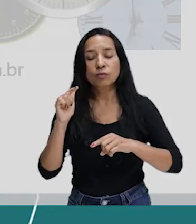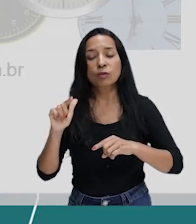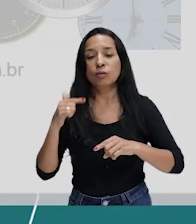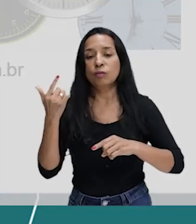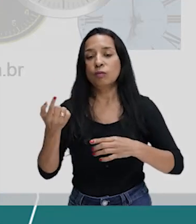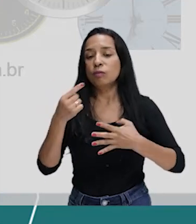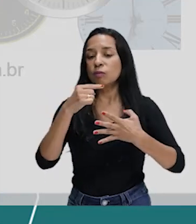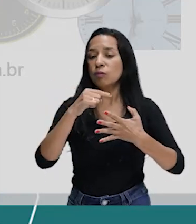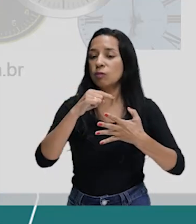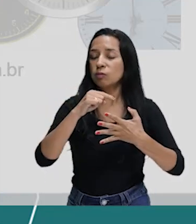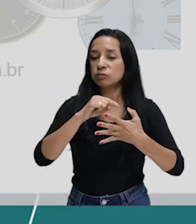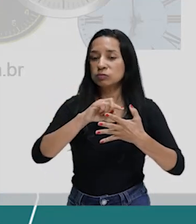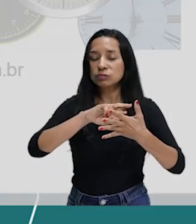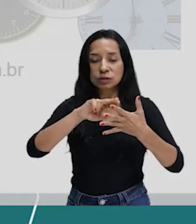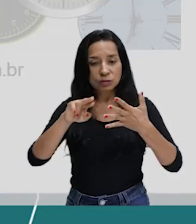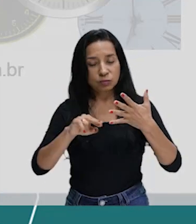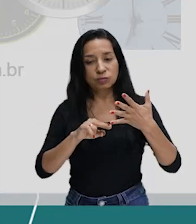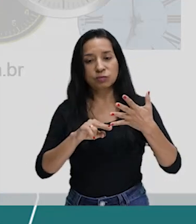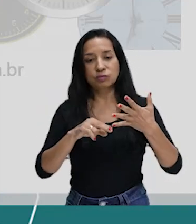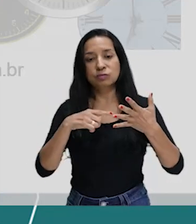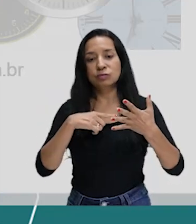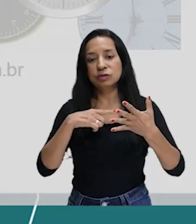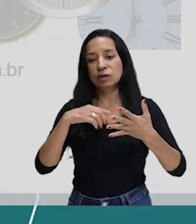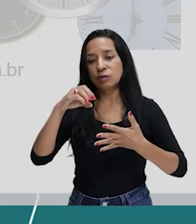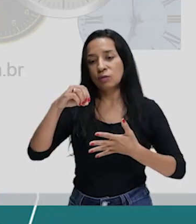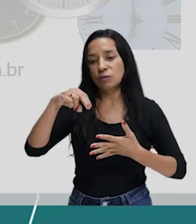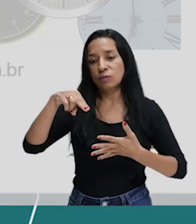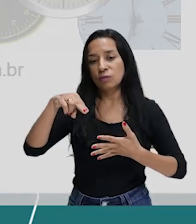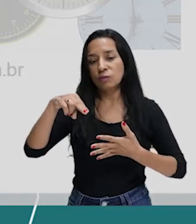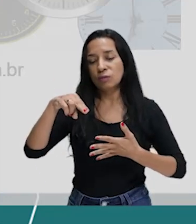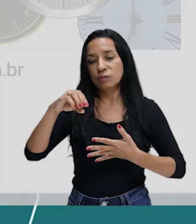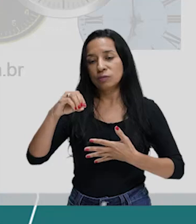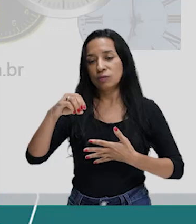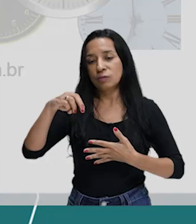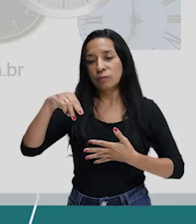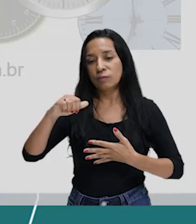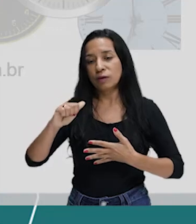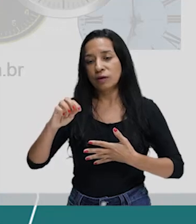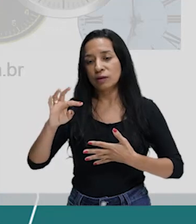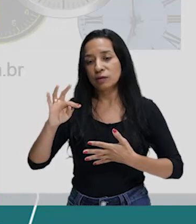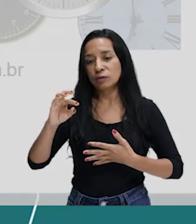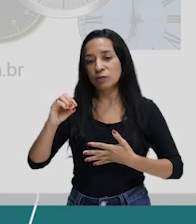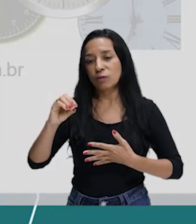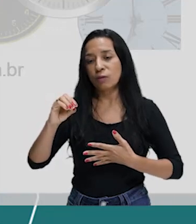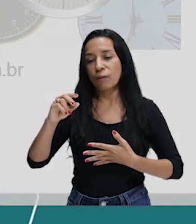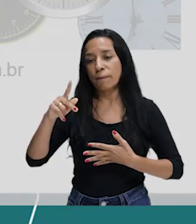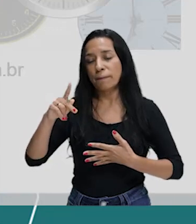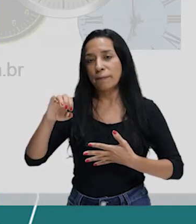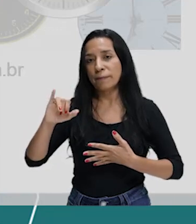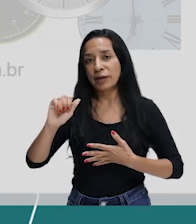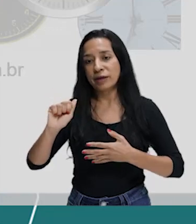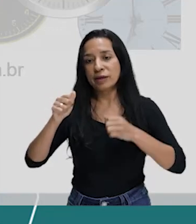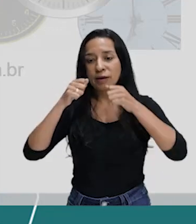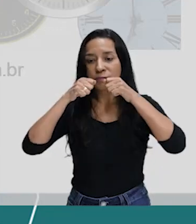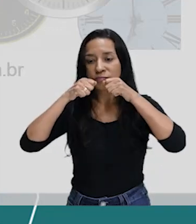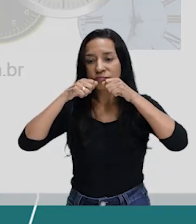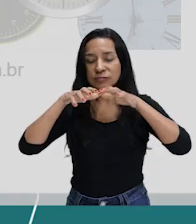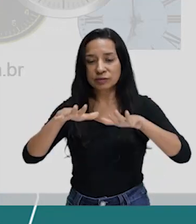a onomatopeia. Isso aqui é de Vinícius de Moraes. A gente contextualiza. Passa tempo, tic-tac, tic-tac, passa a hora.